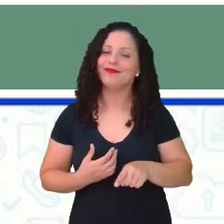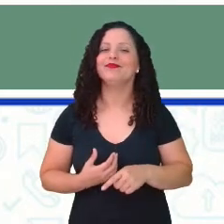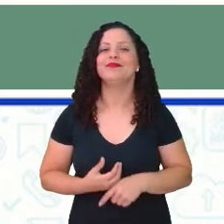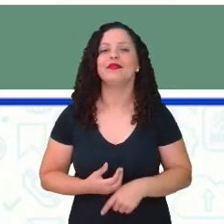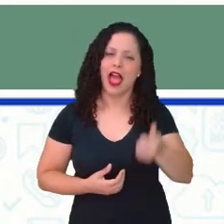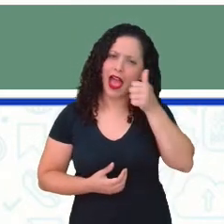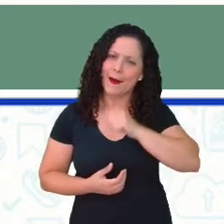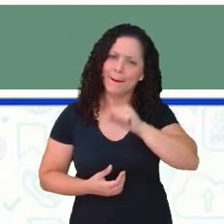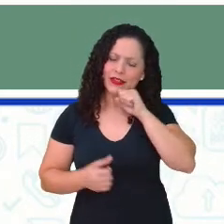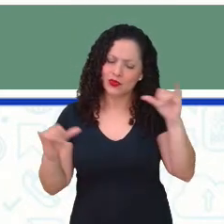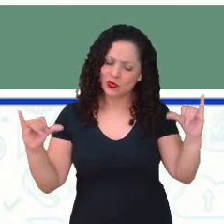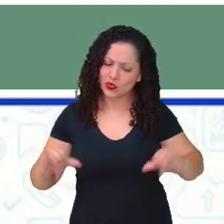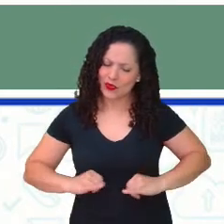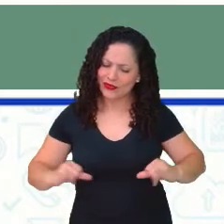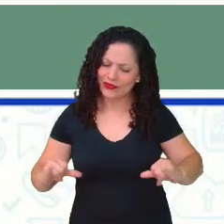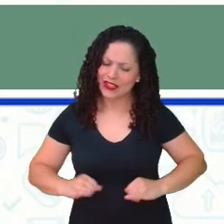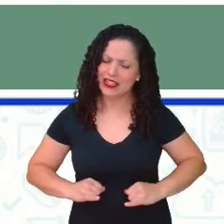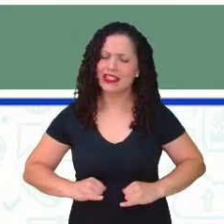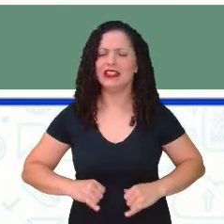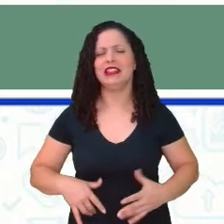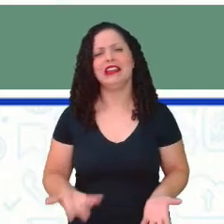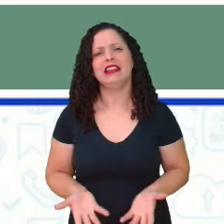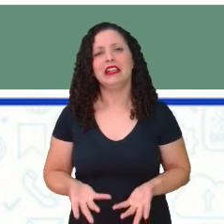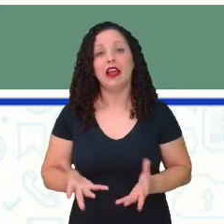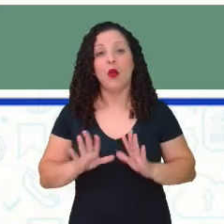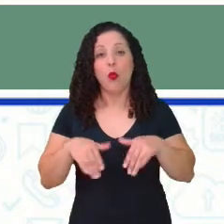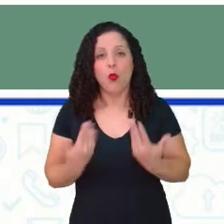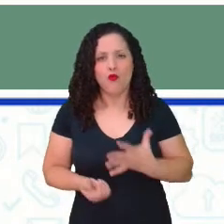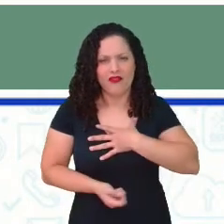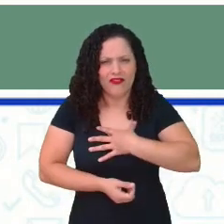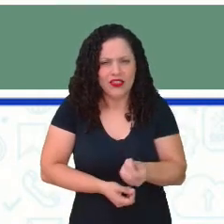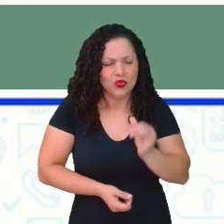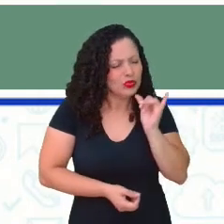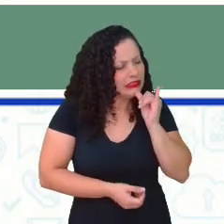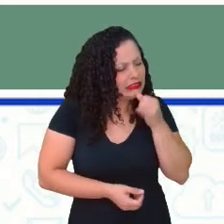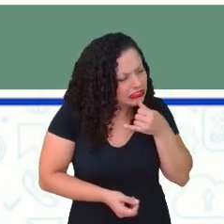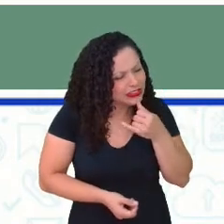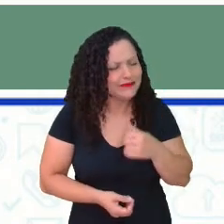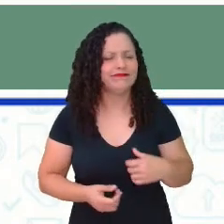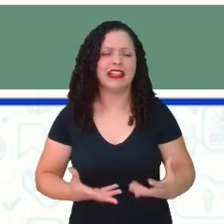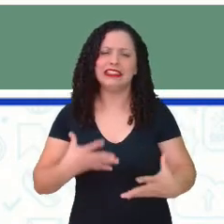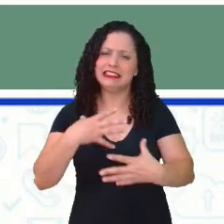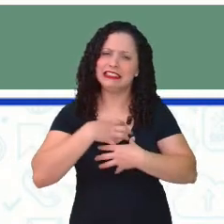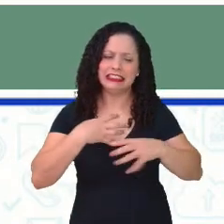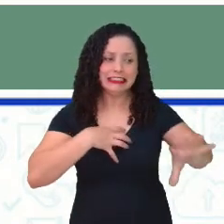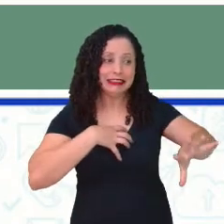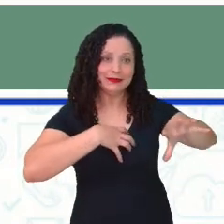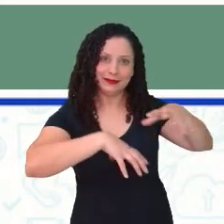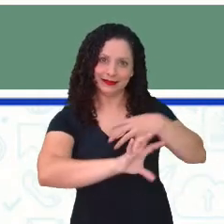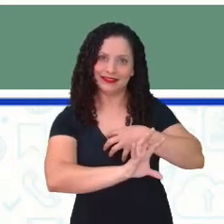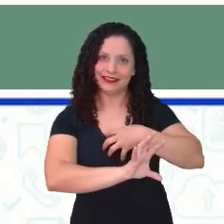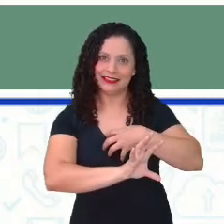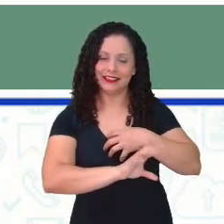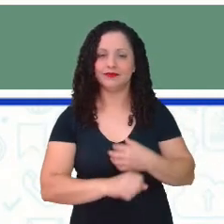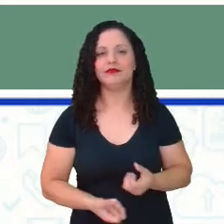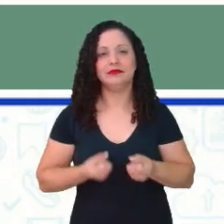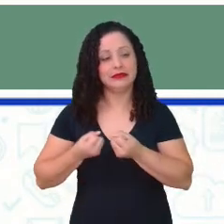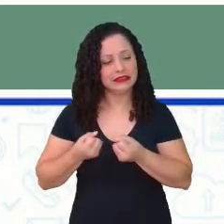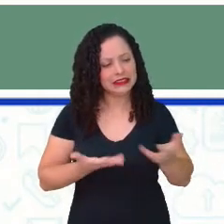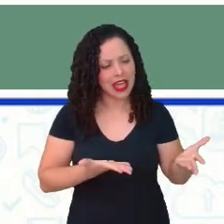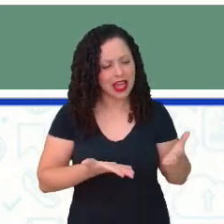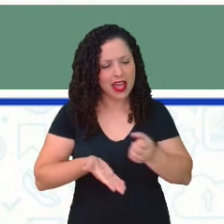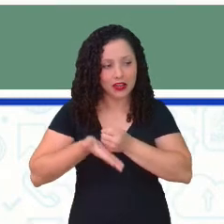Sofre com o filho, se angustia com o filho, com a filha. É desse jeito. E eu lhes dou o que é possível dar.